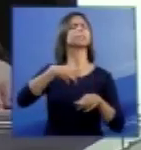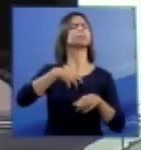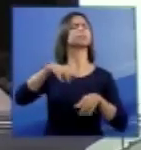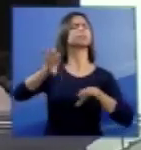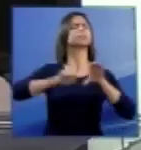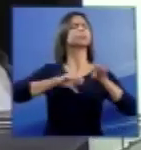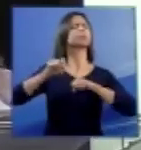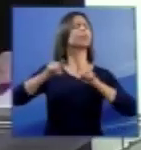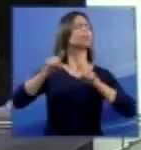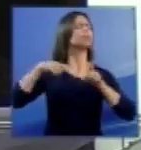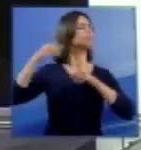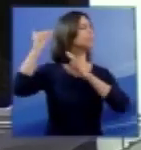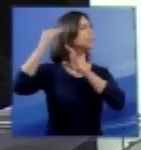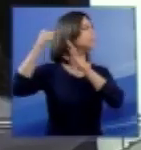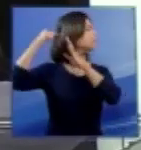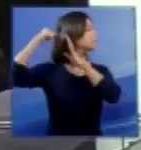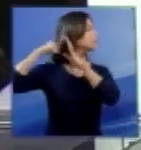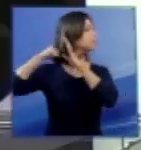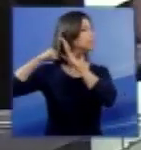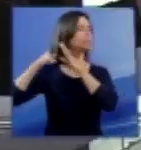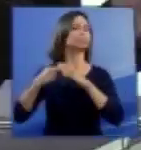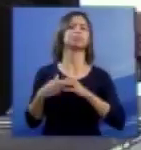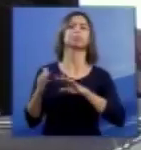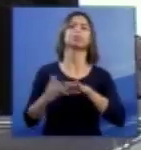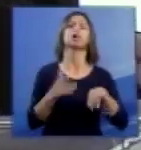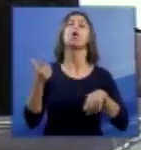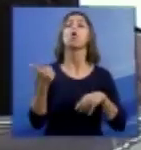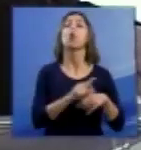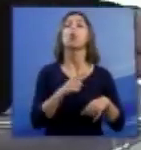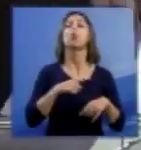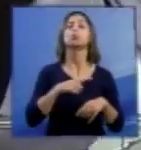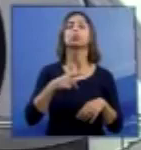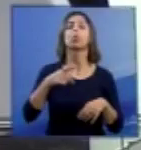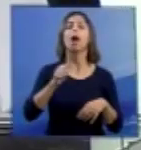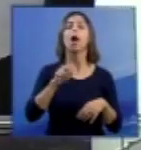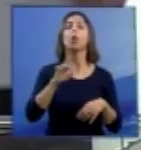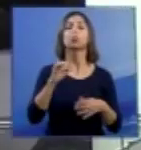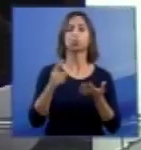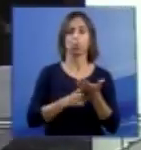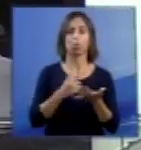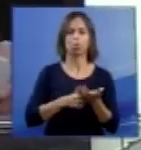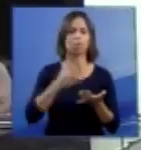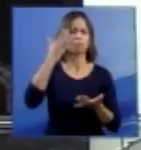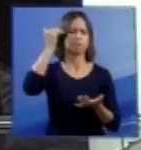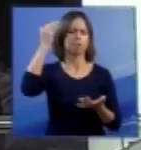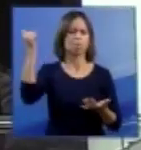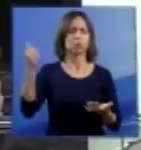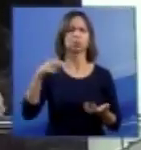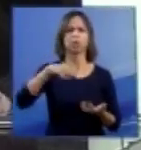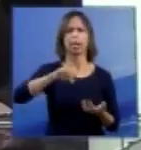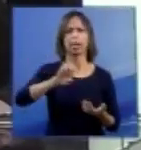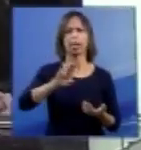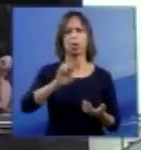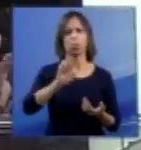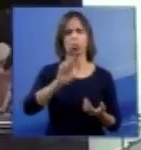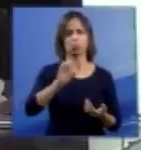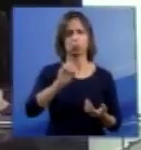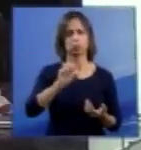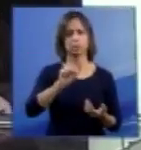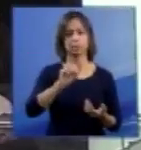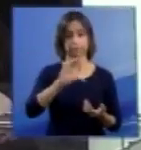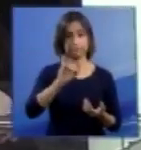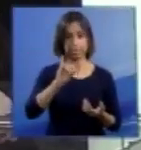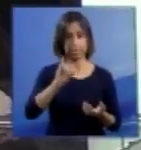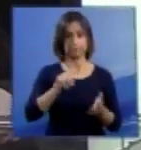Outro autor que eu gosto de citar, é Paul MacLean, é um neurocientista famoso das últimas décadas, autor do